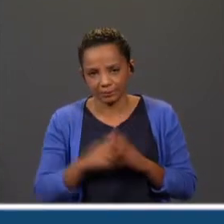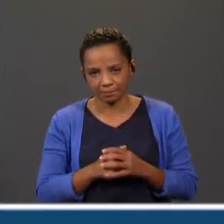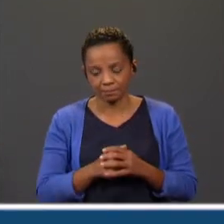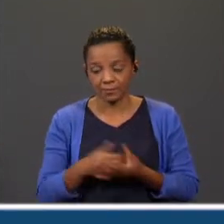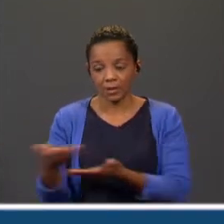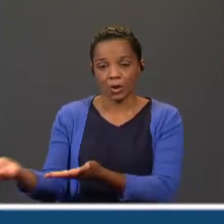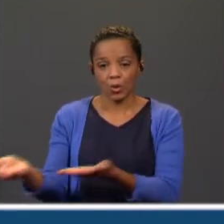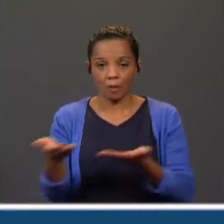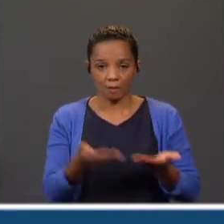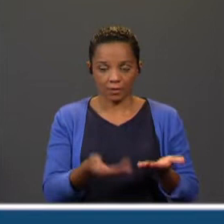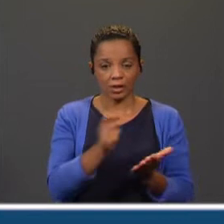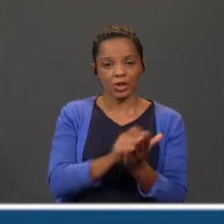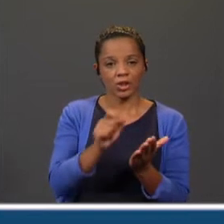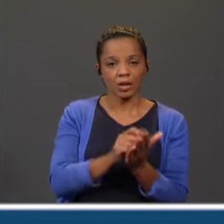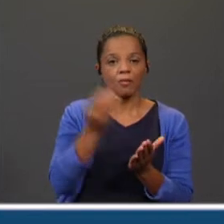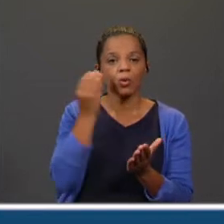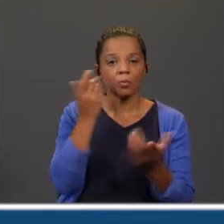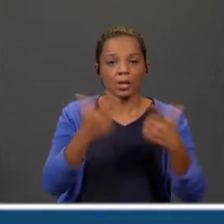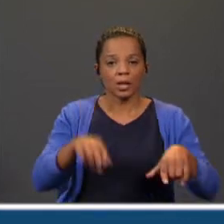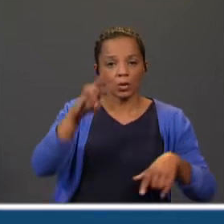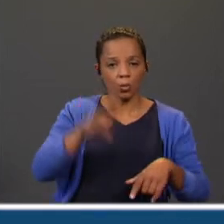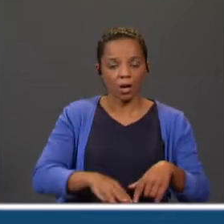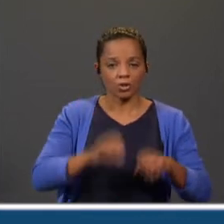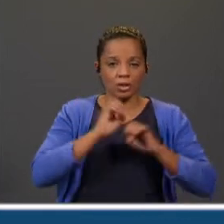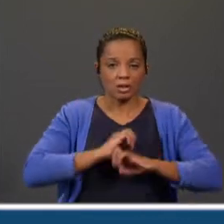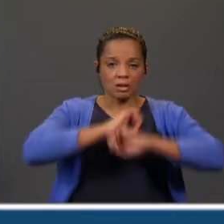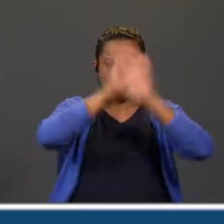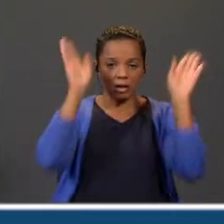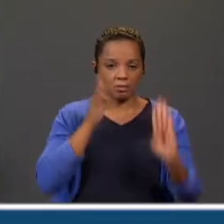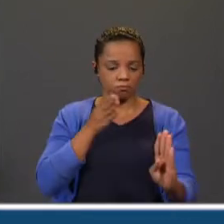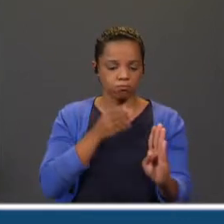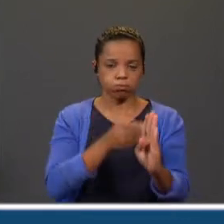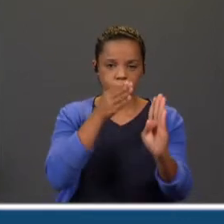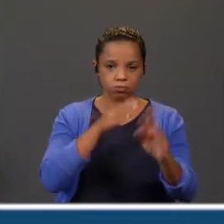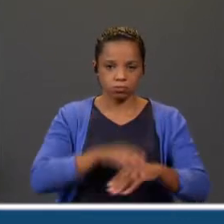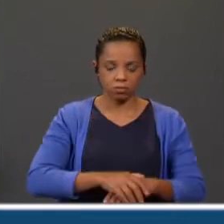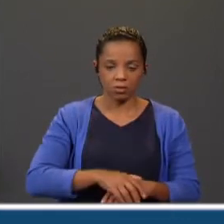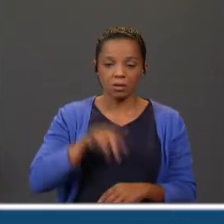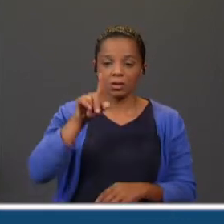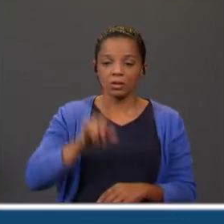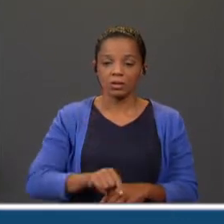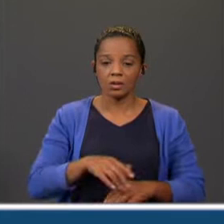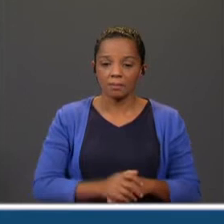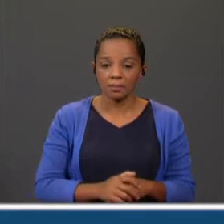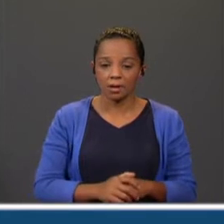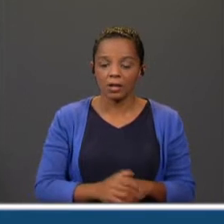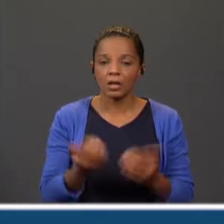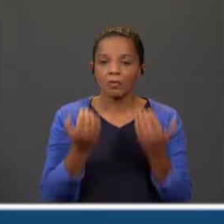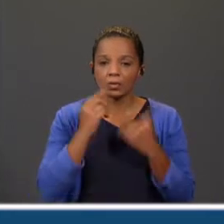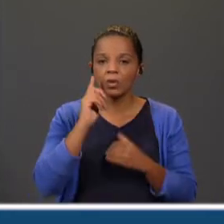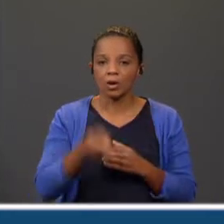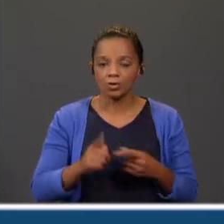convite deve ser escrito numa linguagem clara e objetiva e deve conter os seguintes elementos.